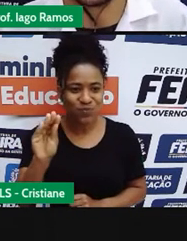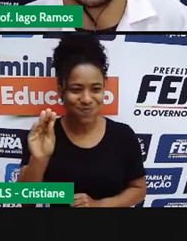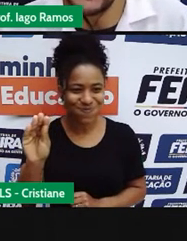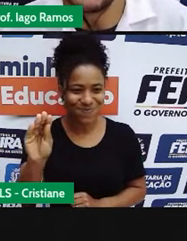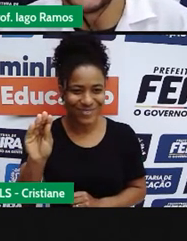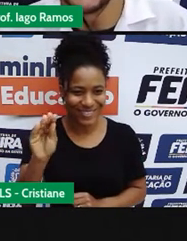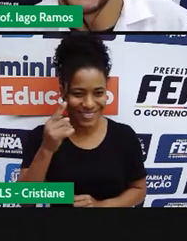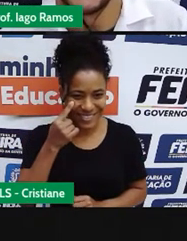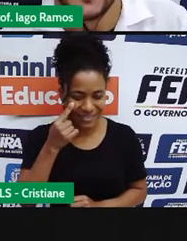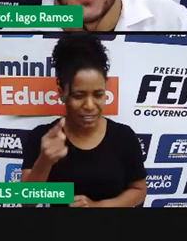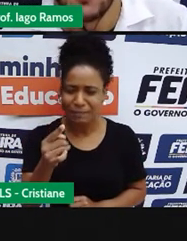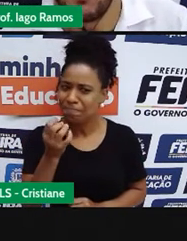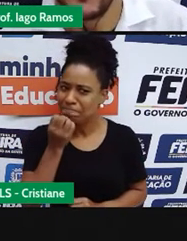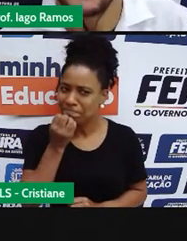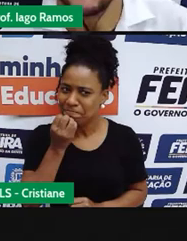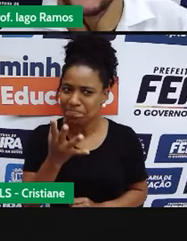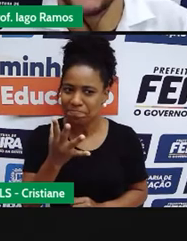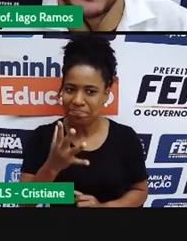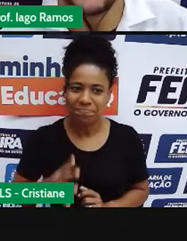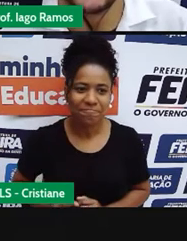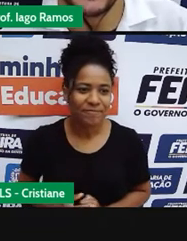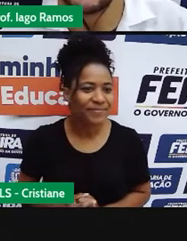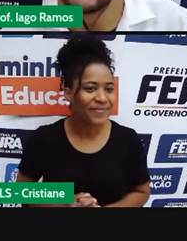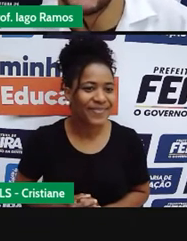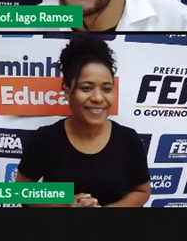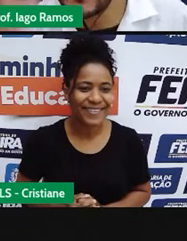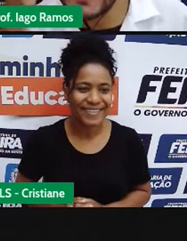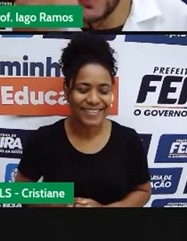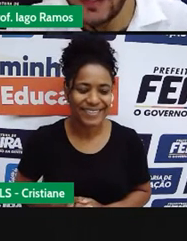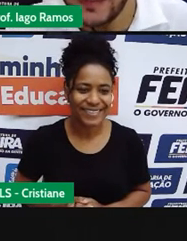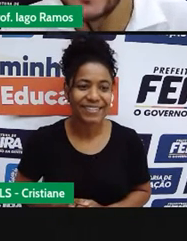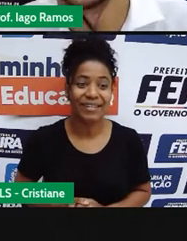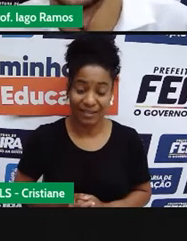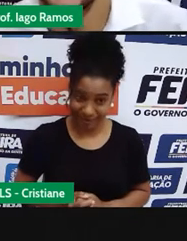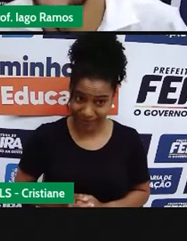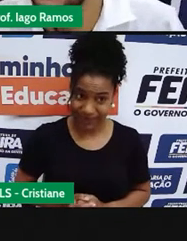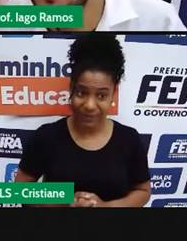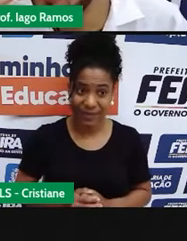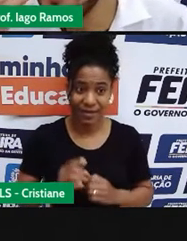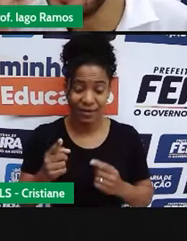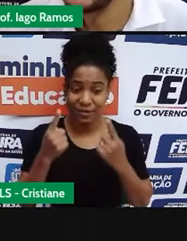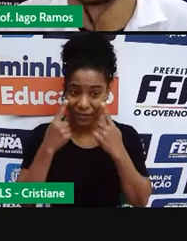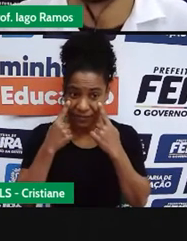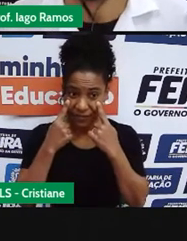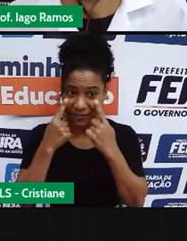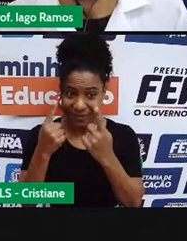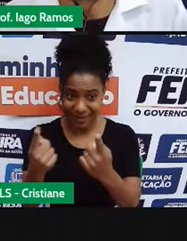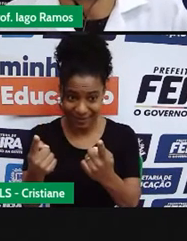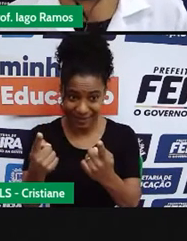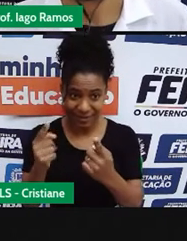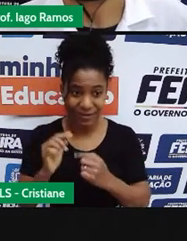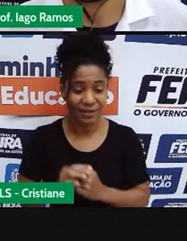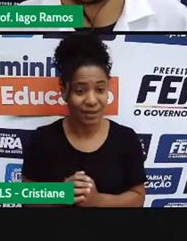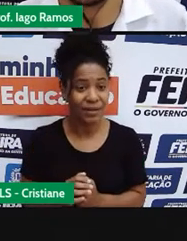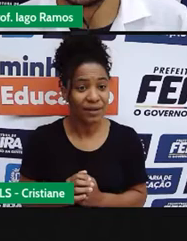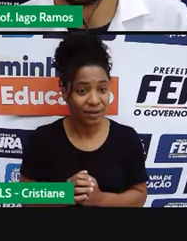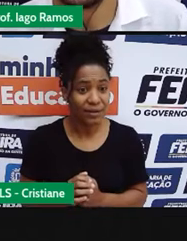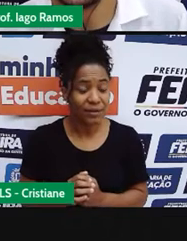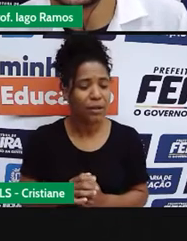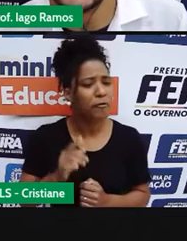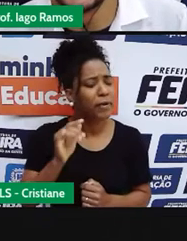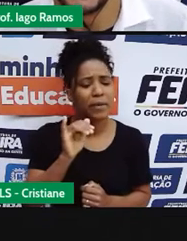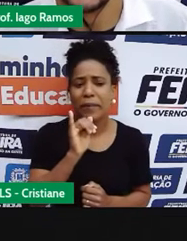Bacana, não é? Bom, então vamos lá, eu trago para vocês, trago para você uma situação